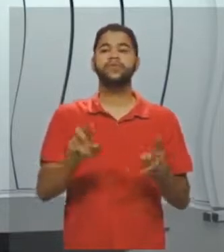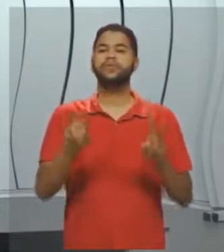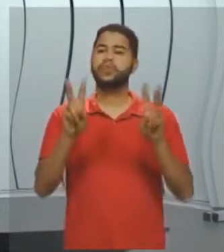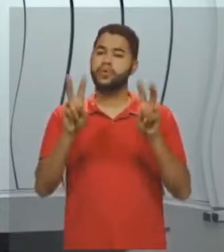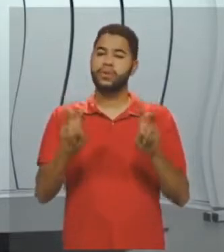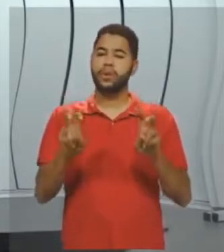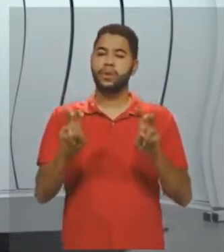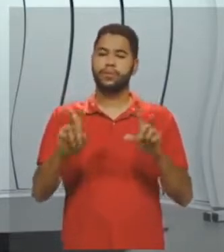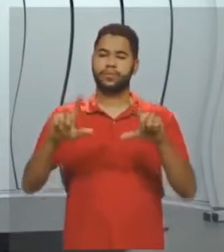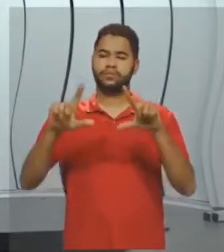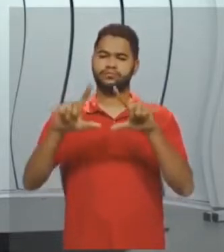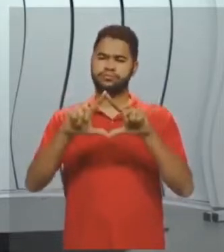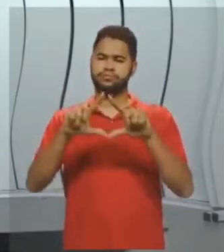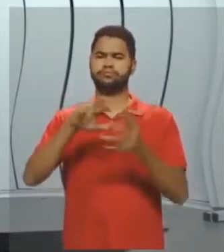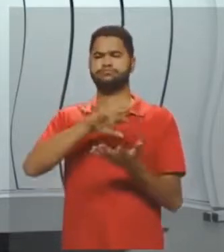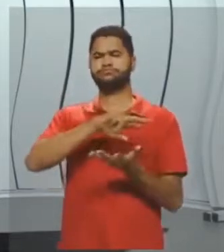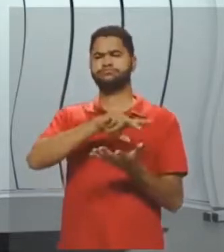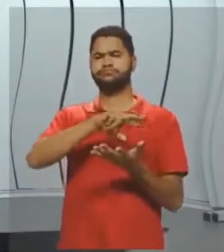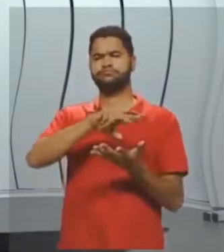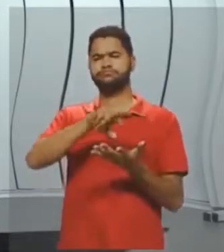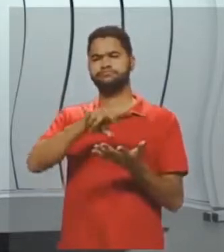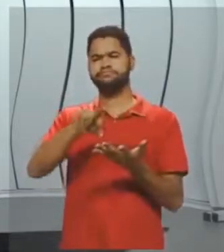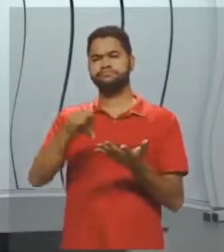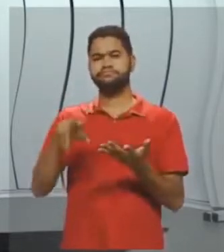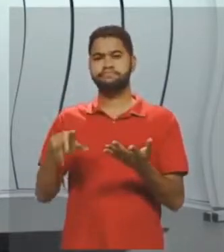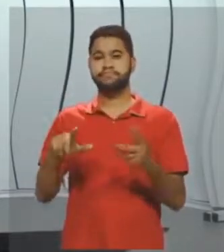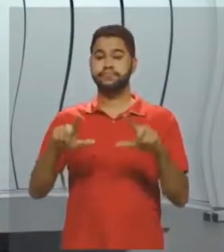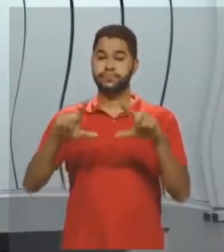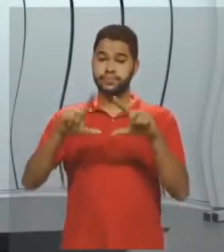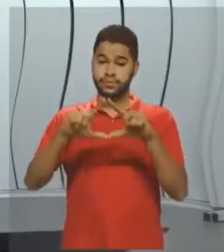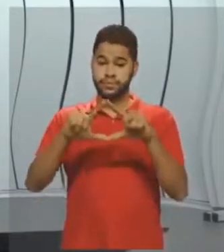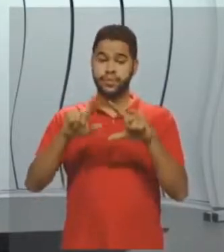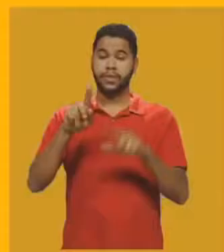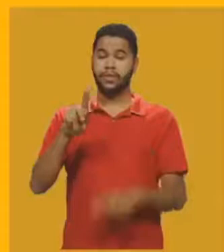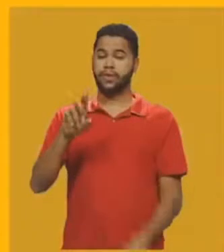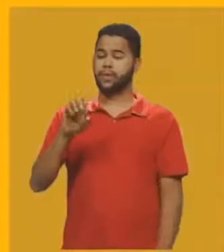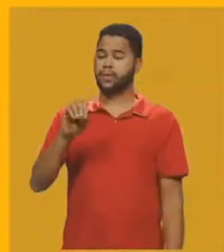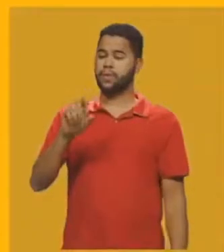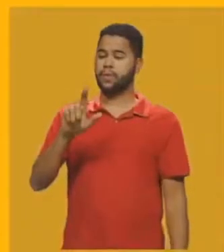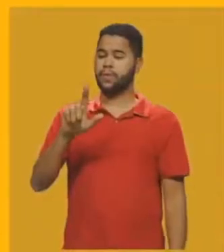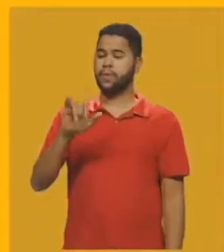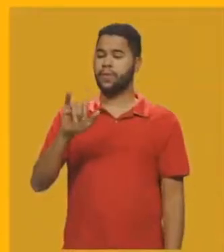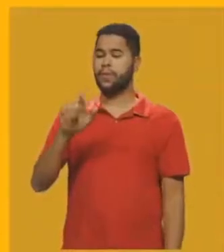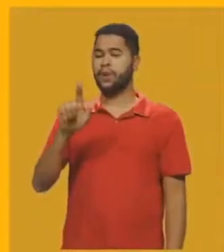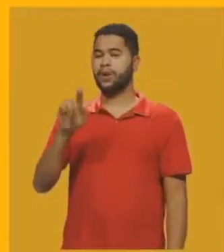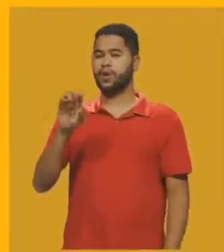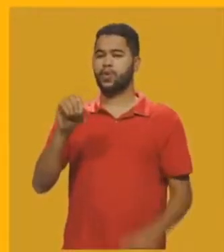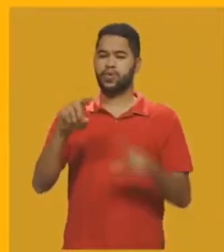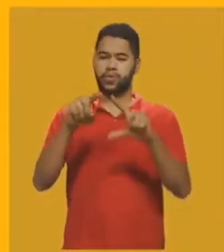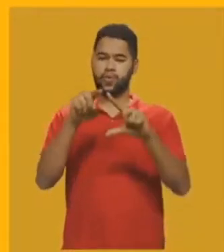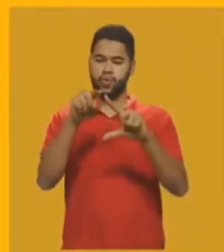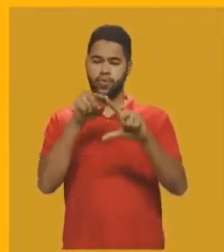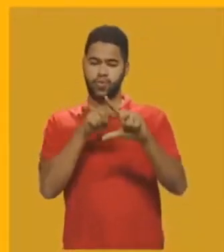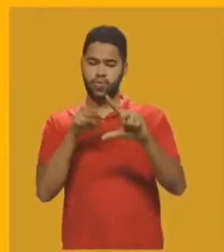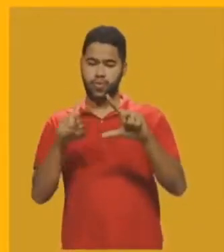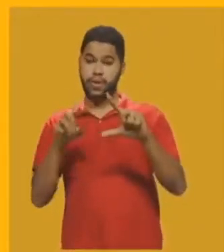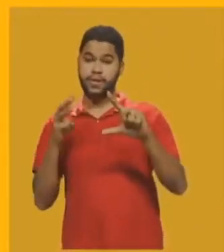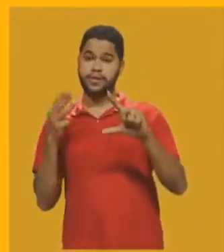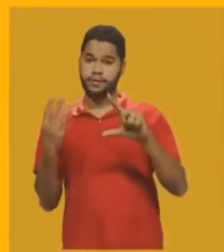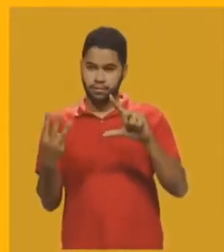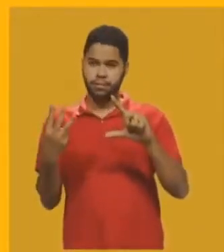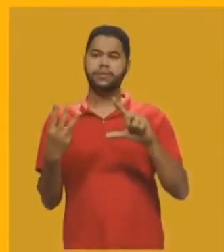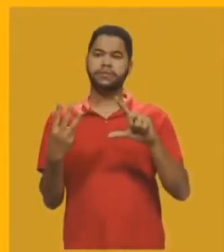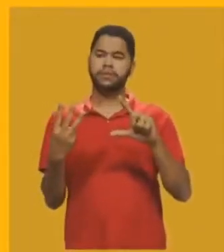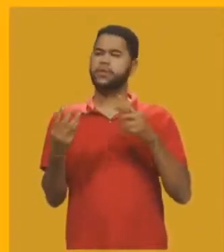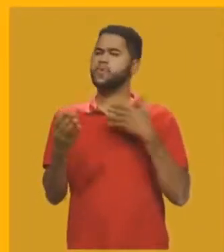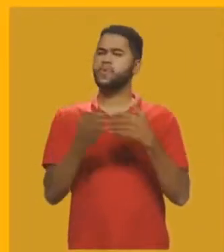triângulos, um triângulo é um polígono que possui três lados e